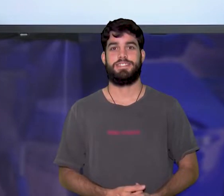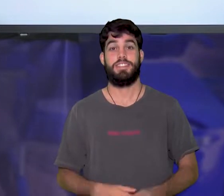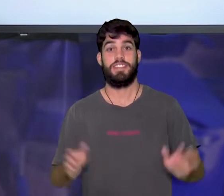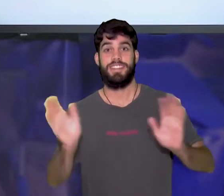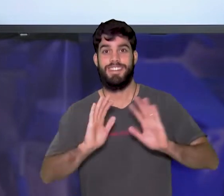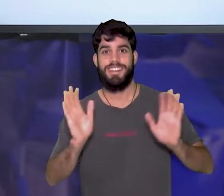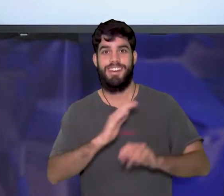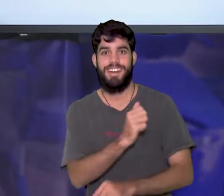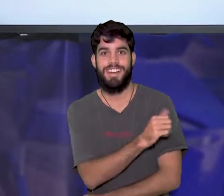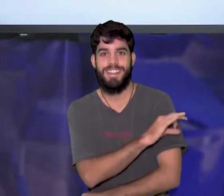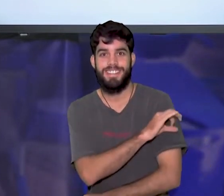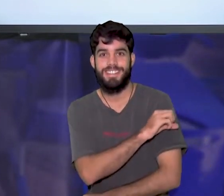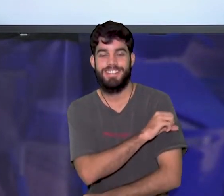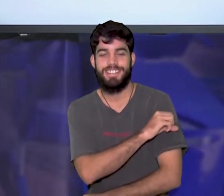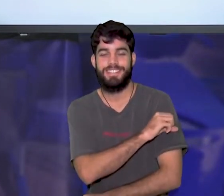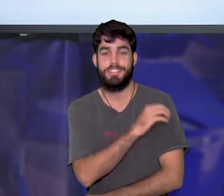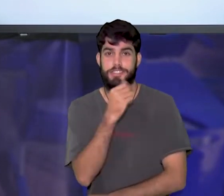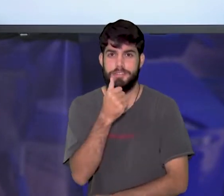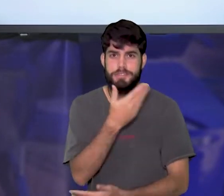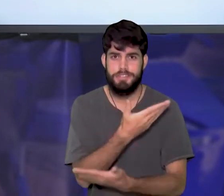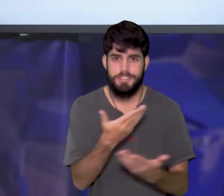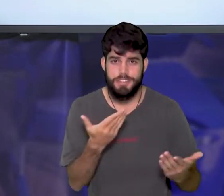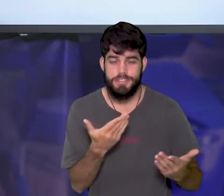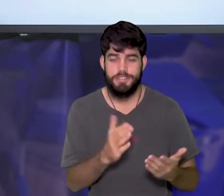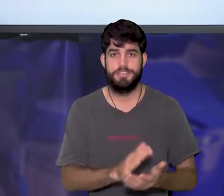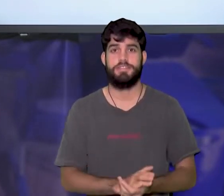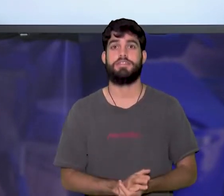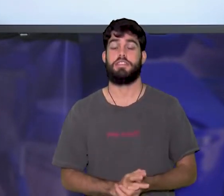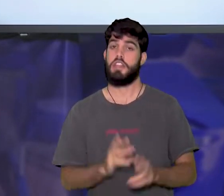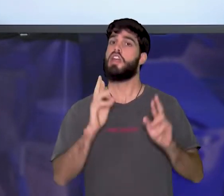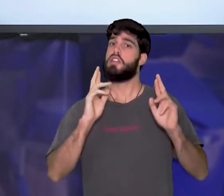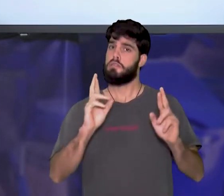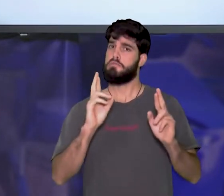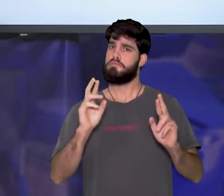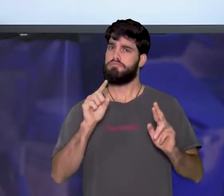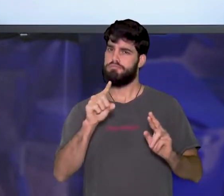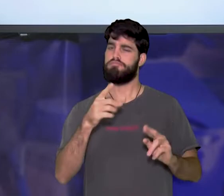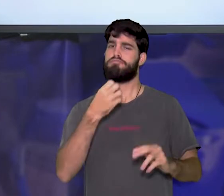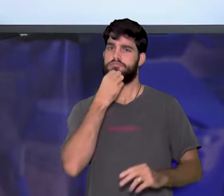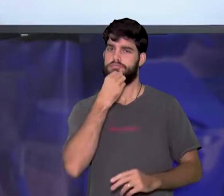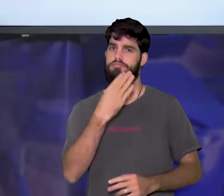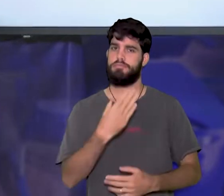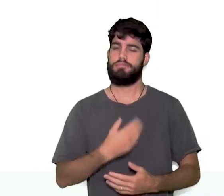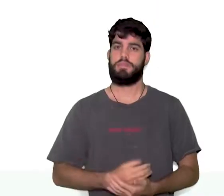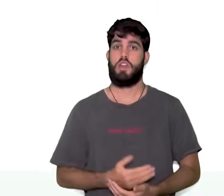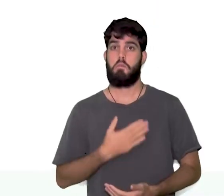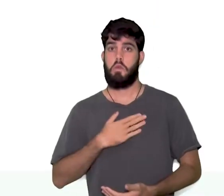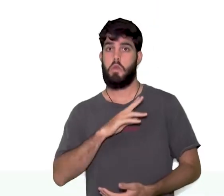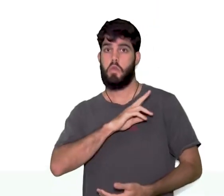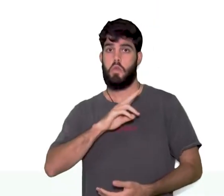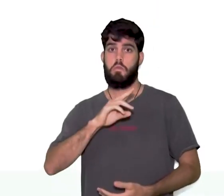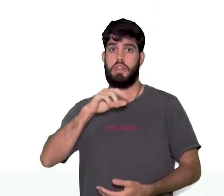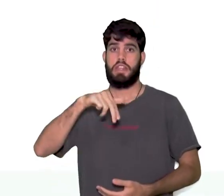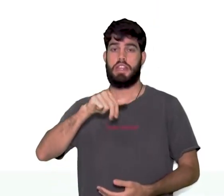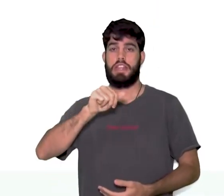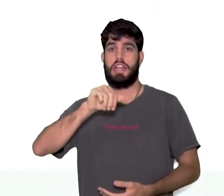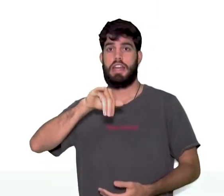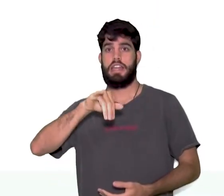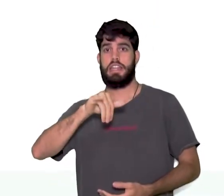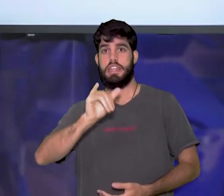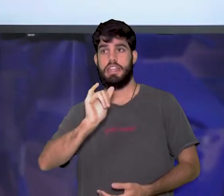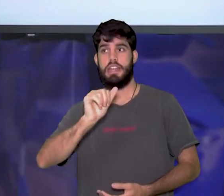Olá, nonoano! Tudo bom com vocês? Espero que estejam todos bem. Meu nome é Nayara, sou professora de língua